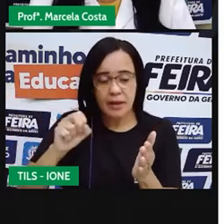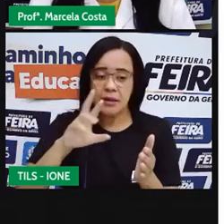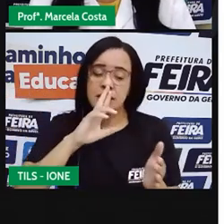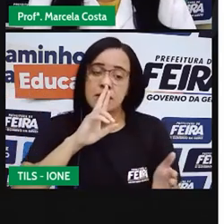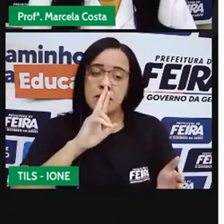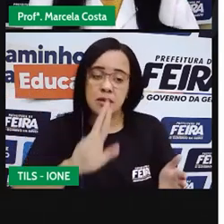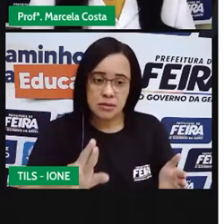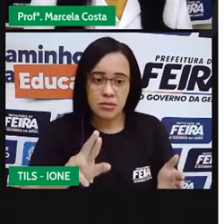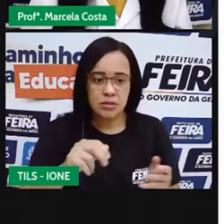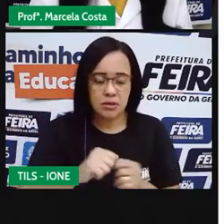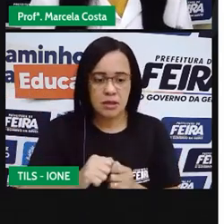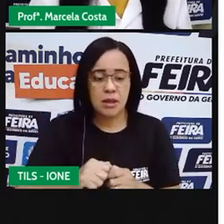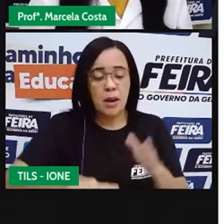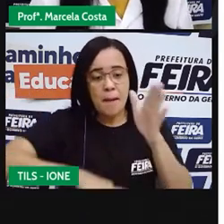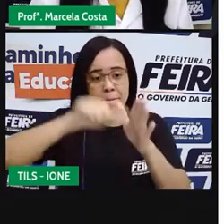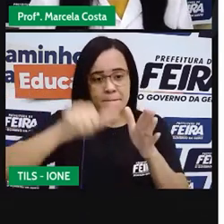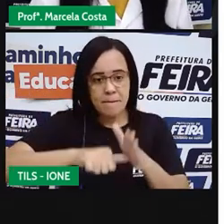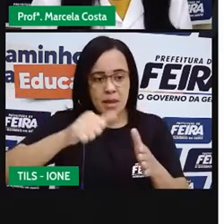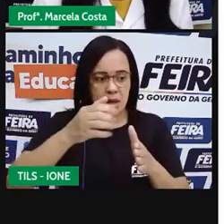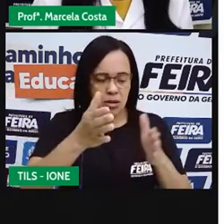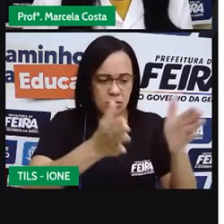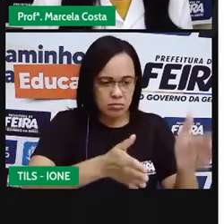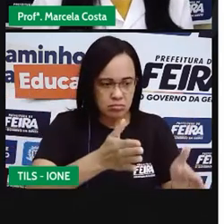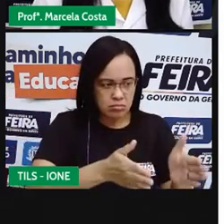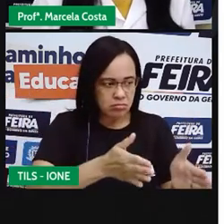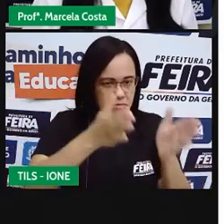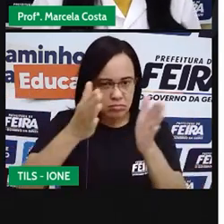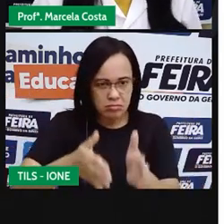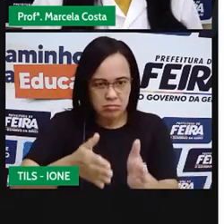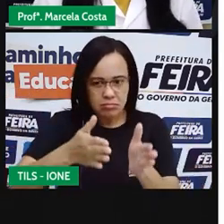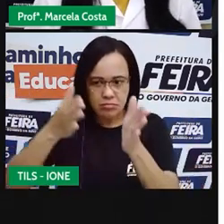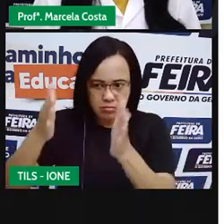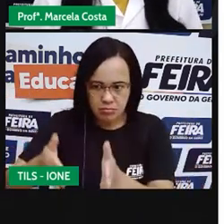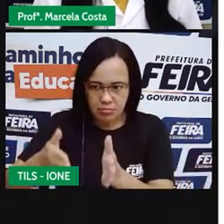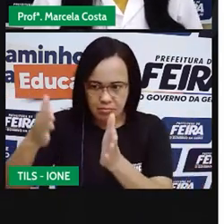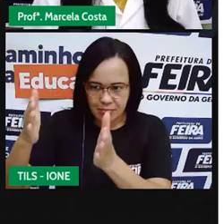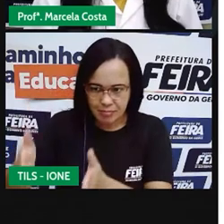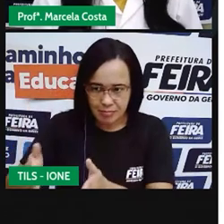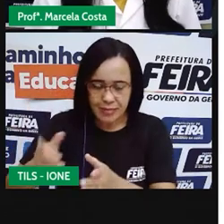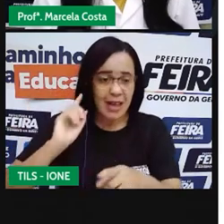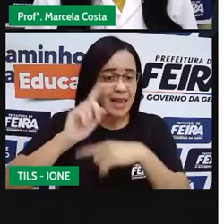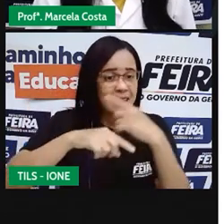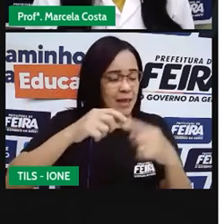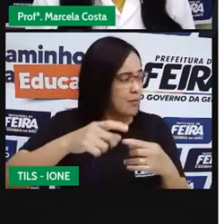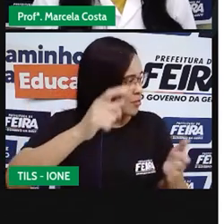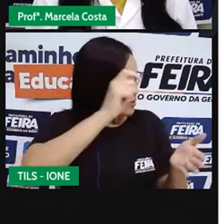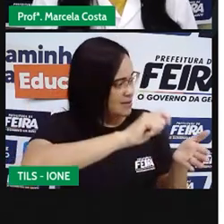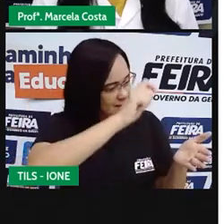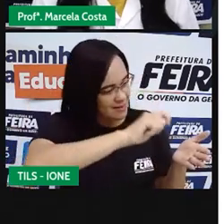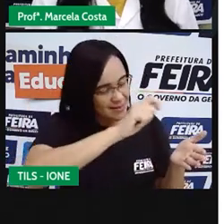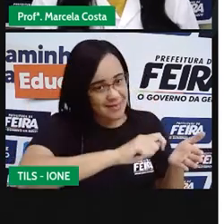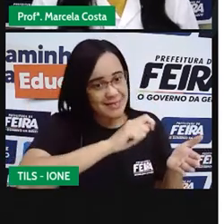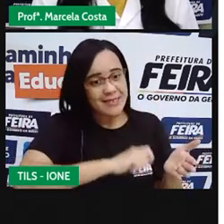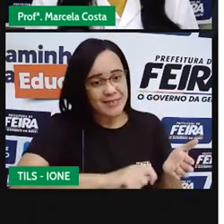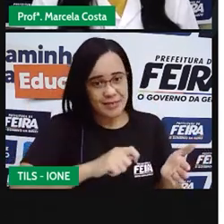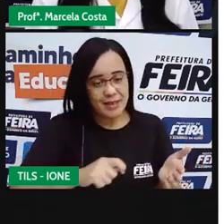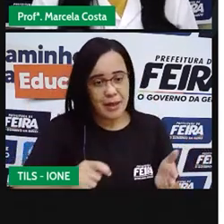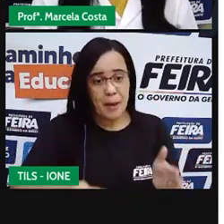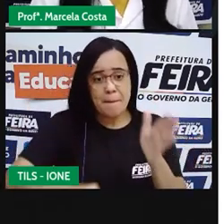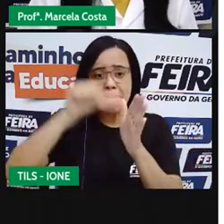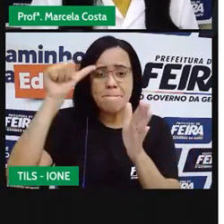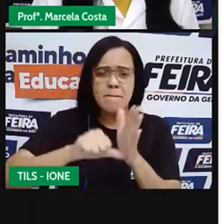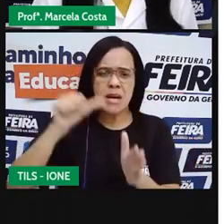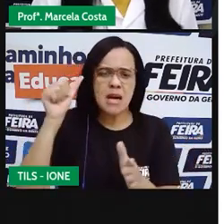essa separação e depois vai escrever no caderno. Então, vamos aqui, personagens de cabelos loiros.